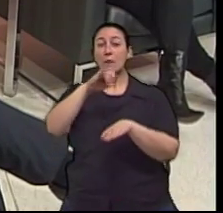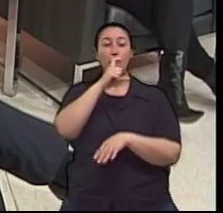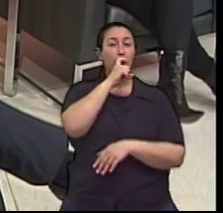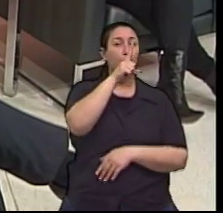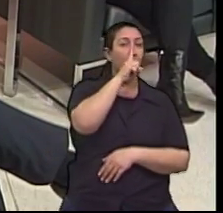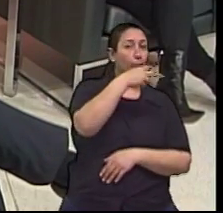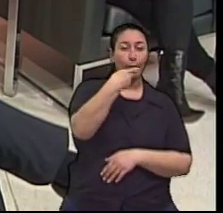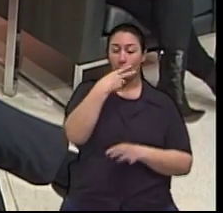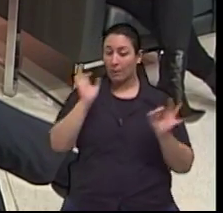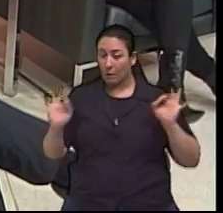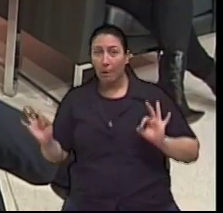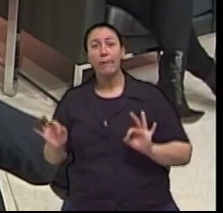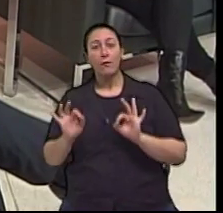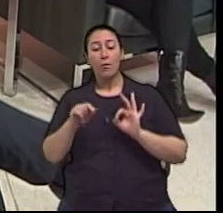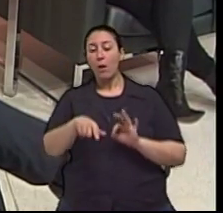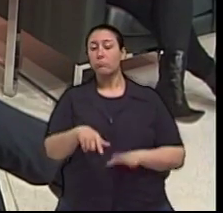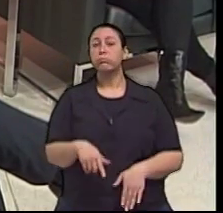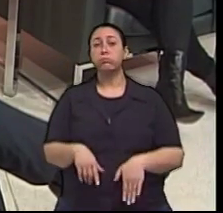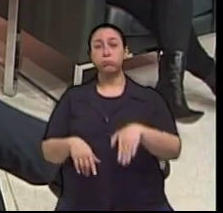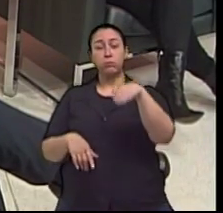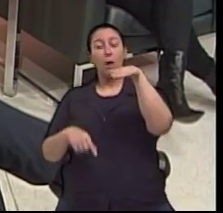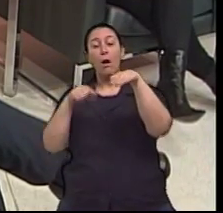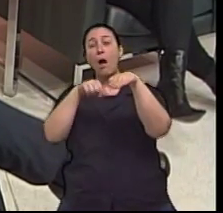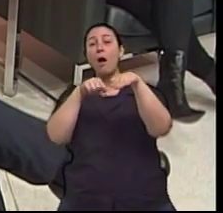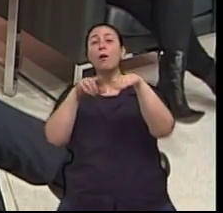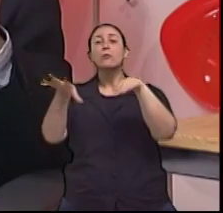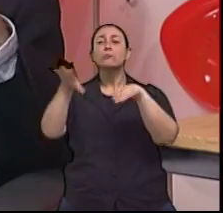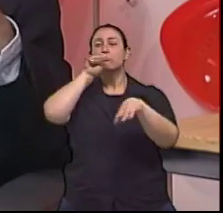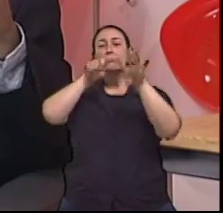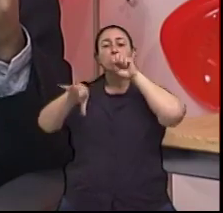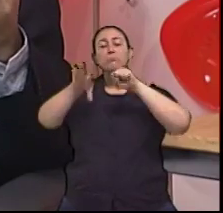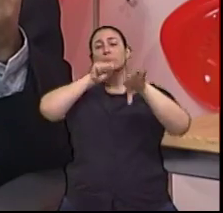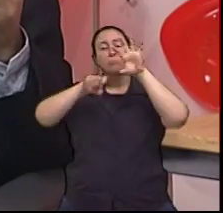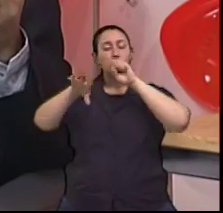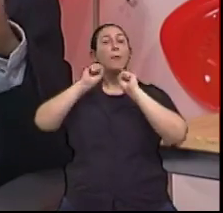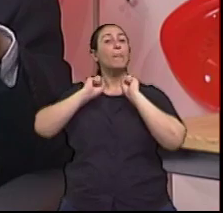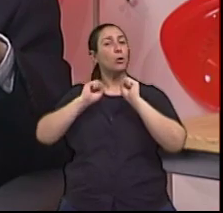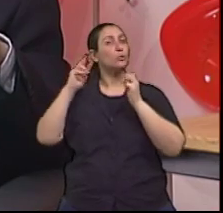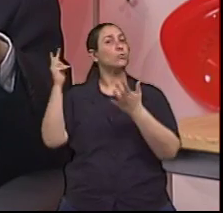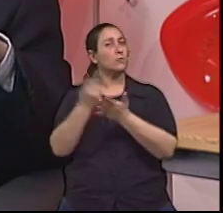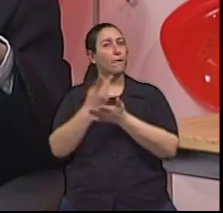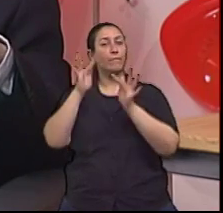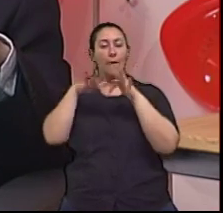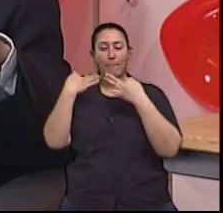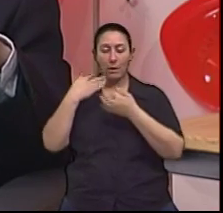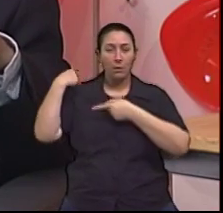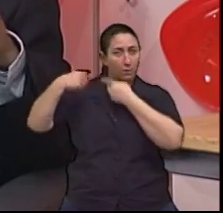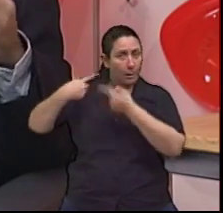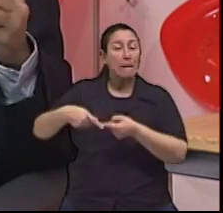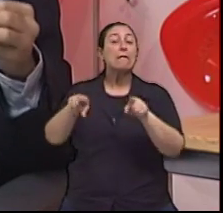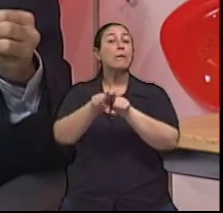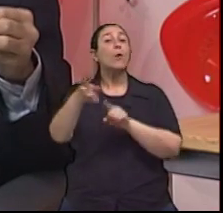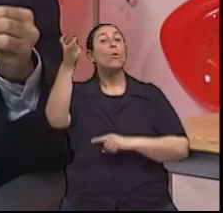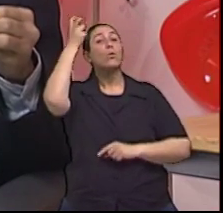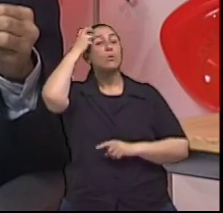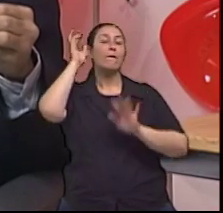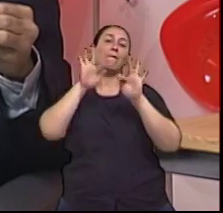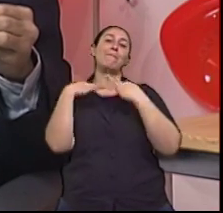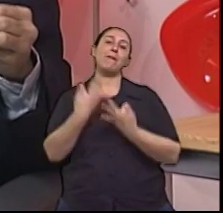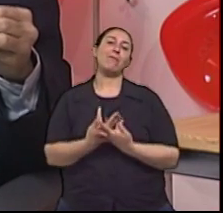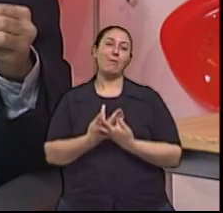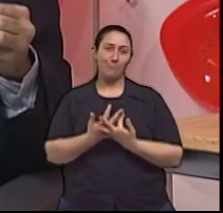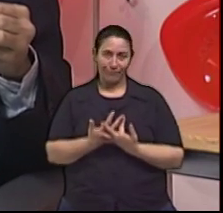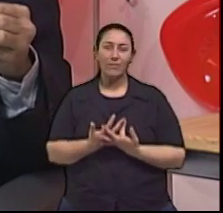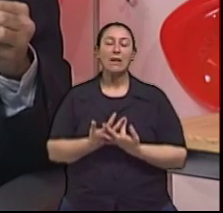foi fumante passivo durante muitos anos. Isso, exatamente. Então, assim, tem tanto a questão genética como a questão da cultura familiar.